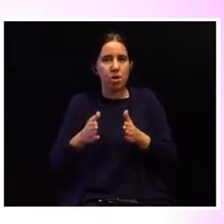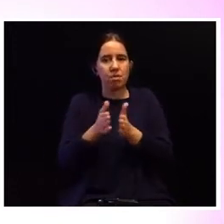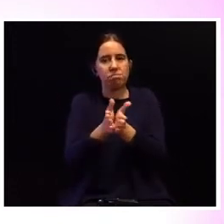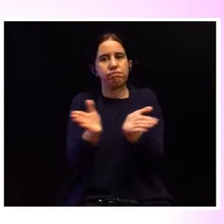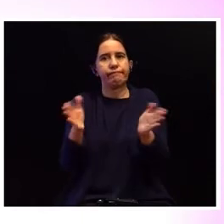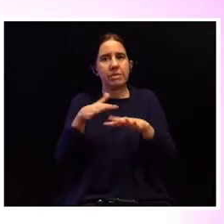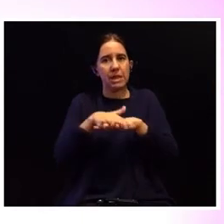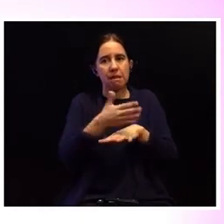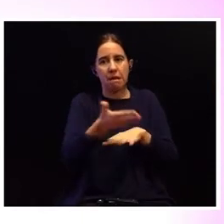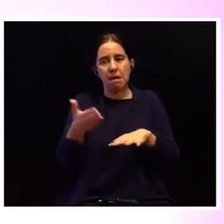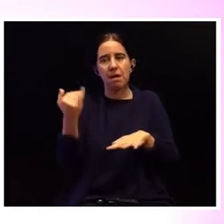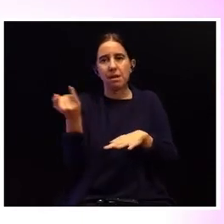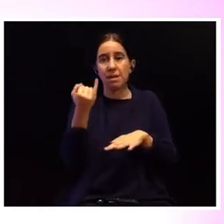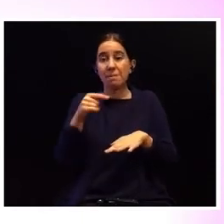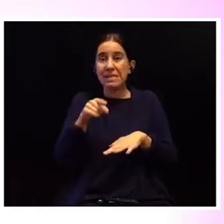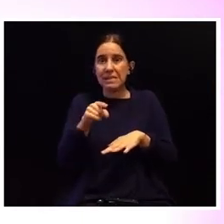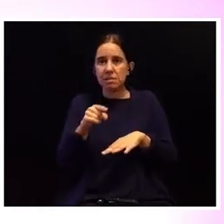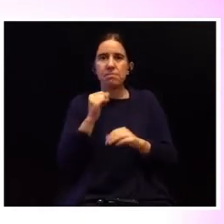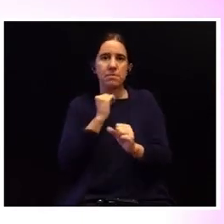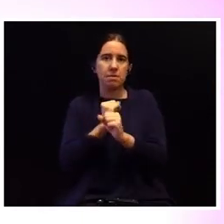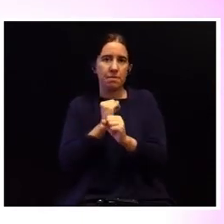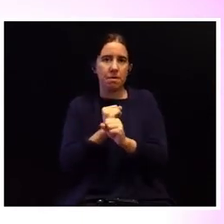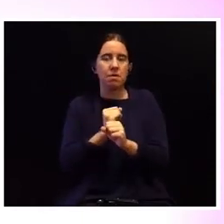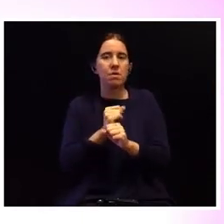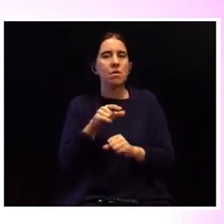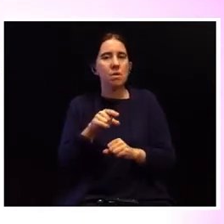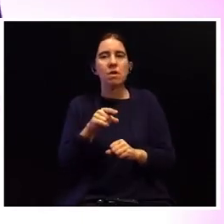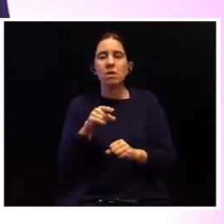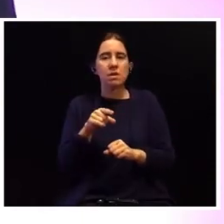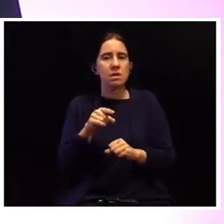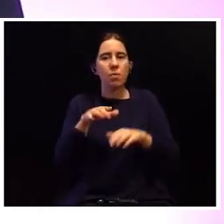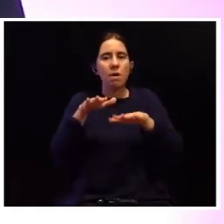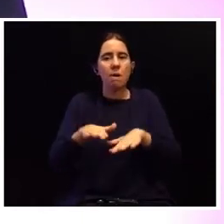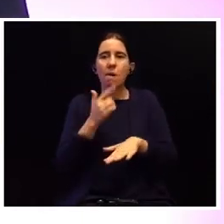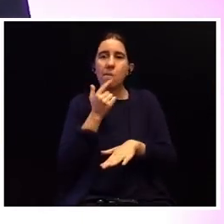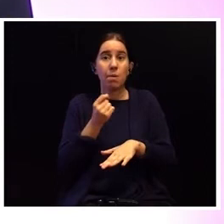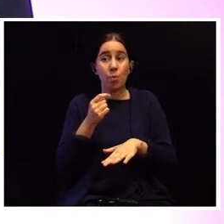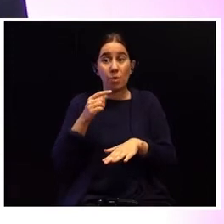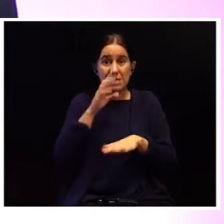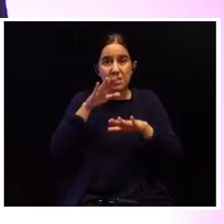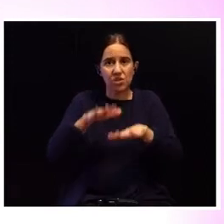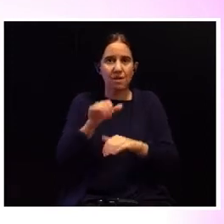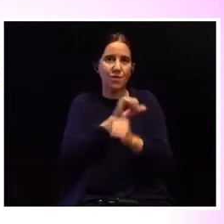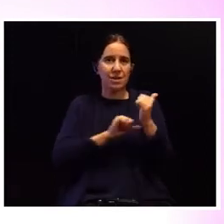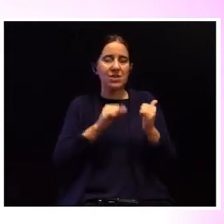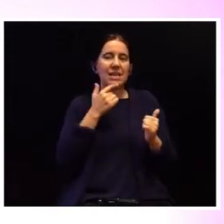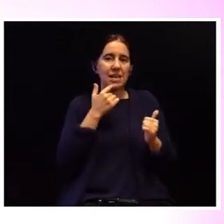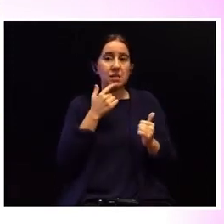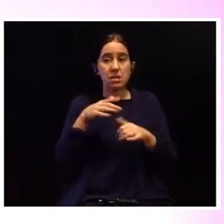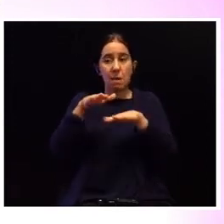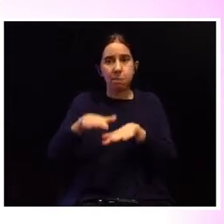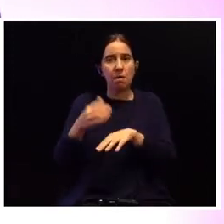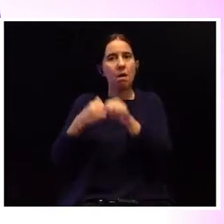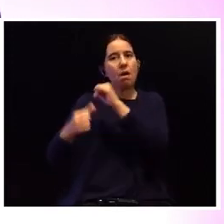rede de entidades, mas este é um trabalho que não pode estagnar porque quando estagna volta atrás, ou seja, quando estagna